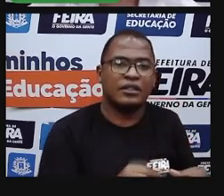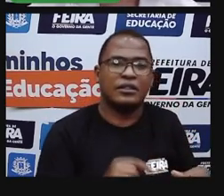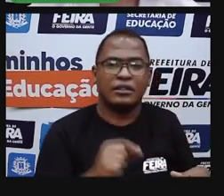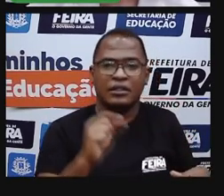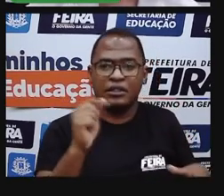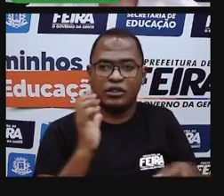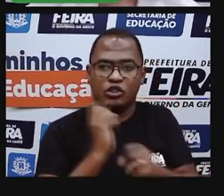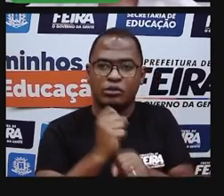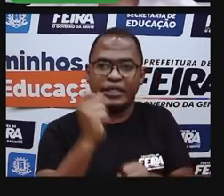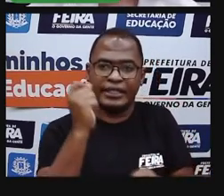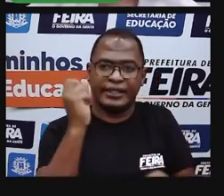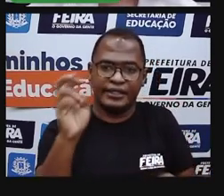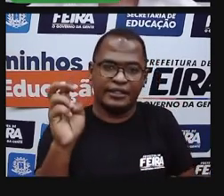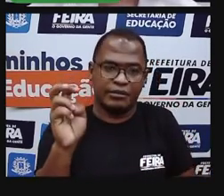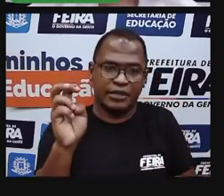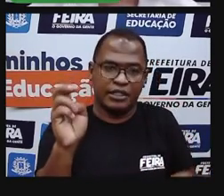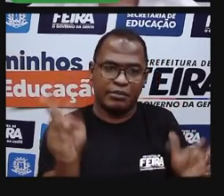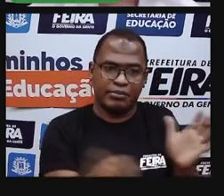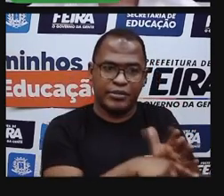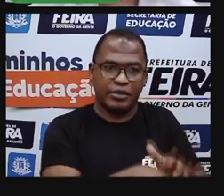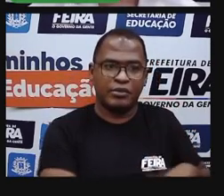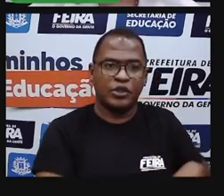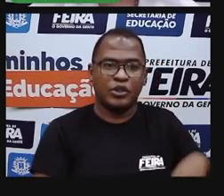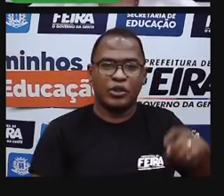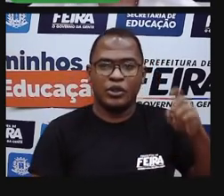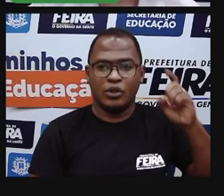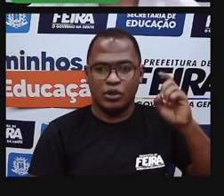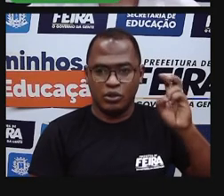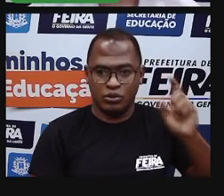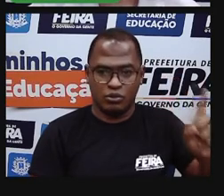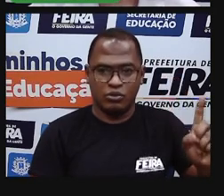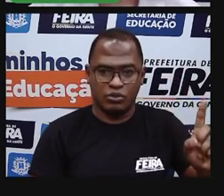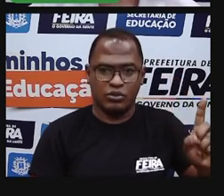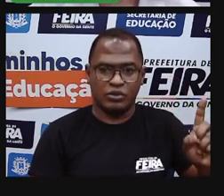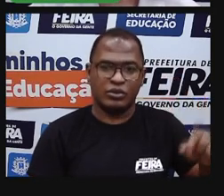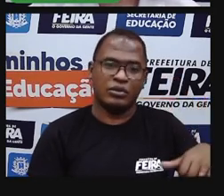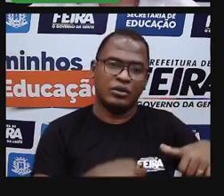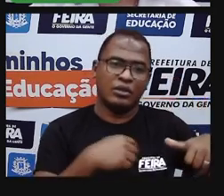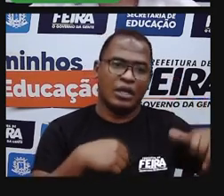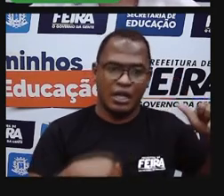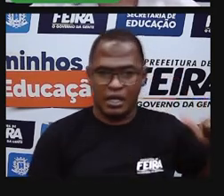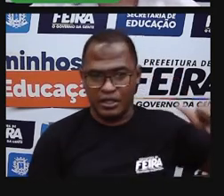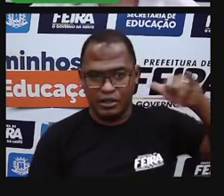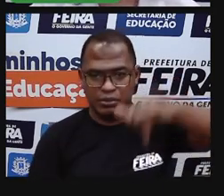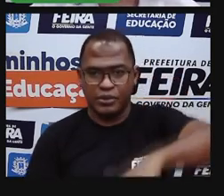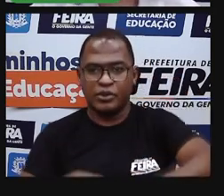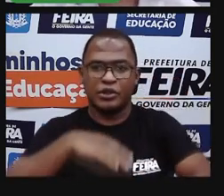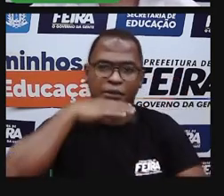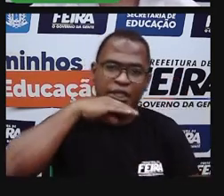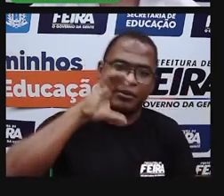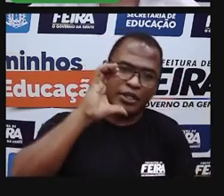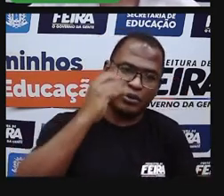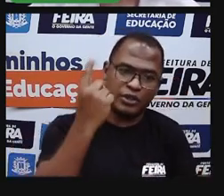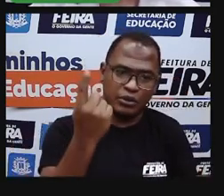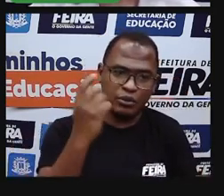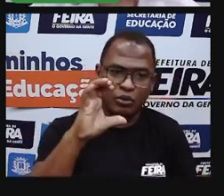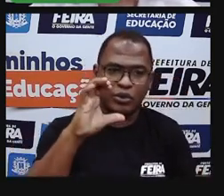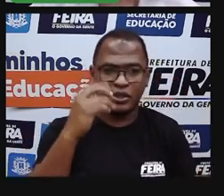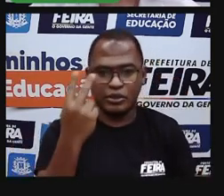bairros que fazem parte da região administrativa 1. Aeroporto, Mangabeira, Conceição 1 e 2,